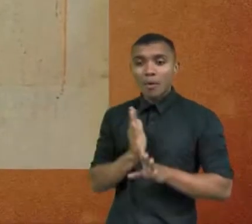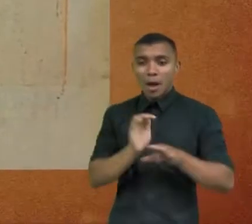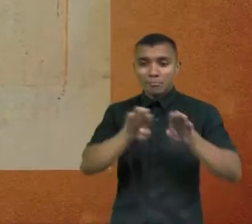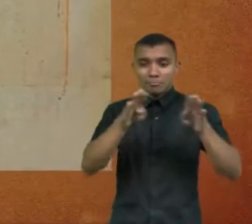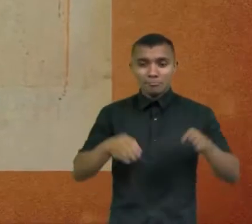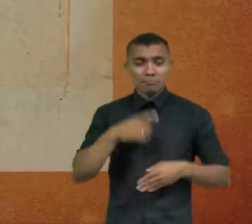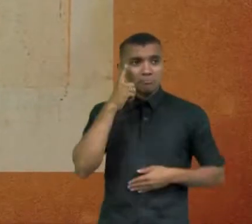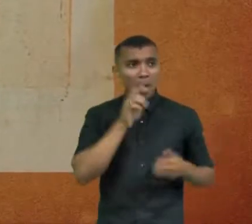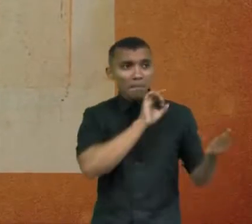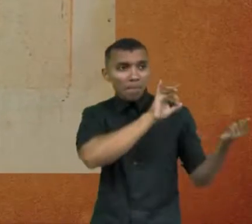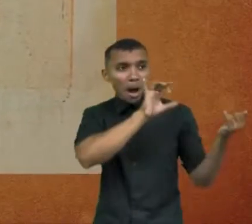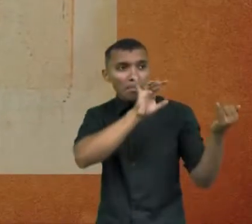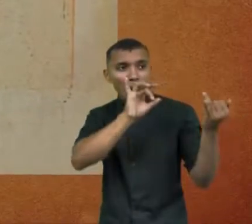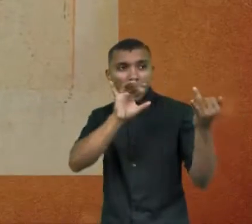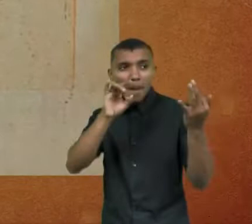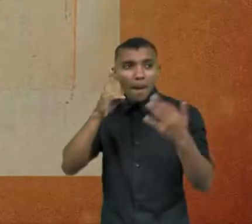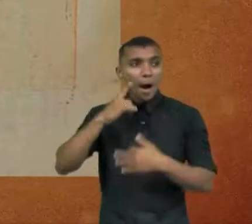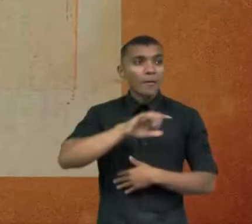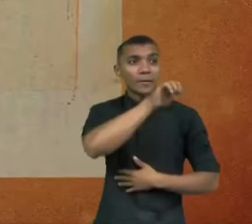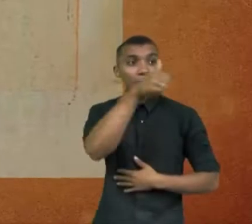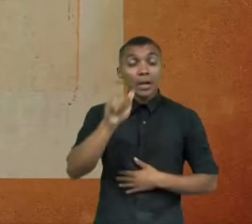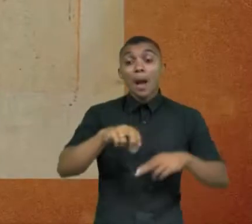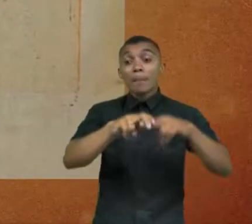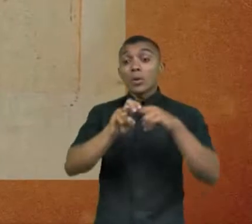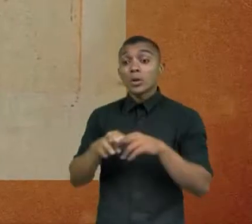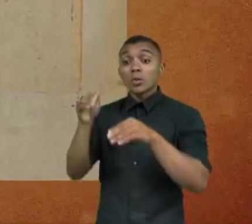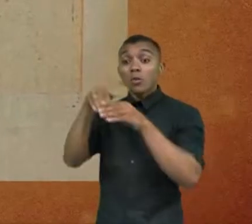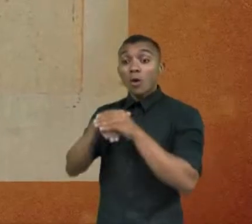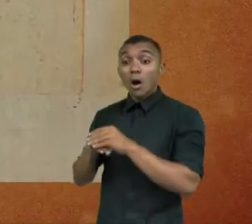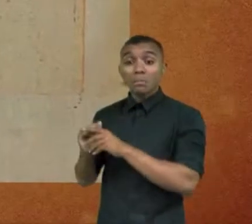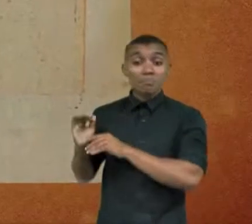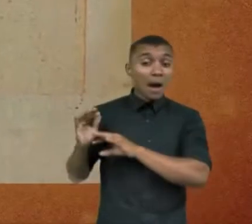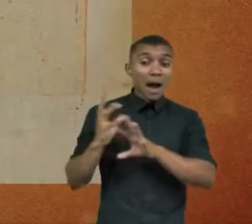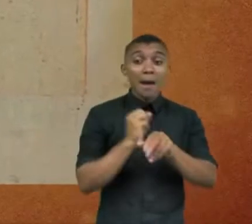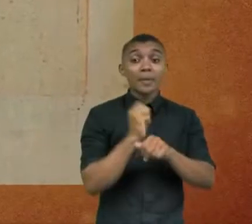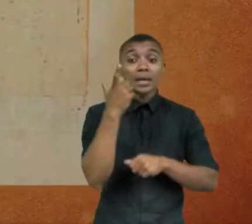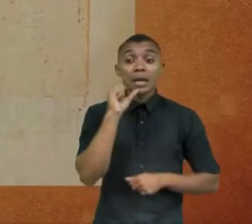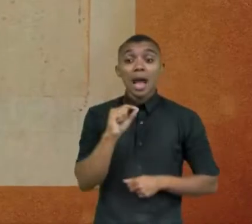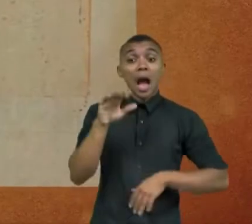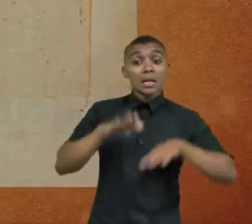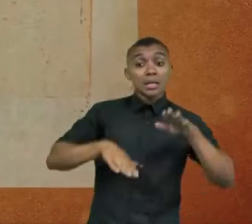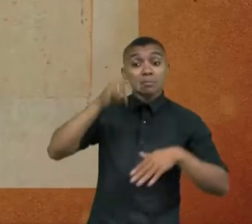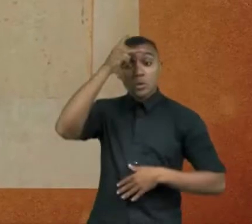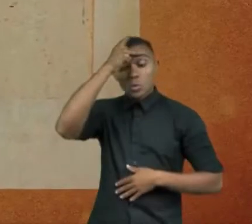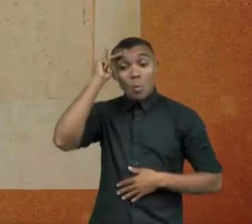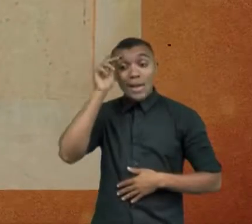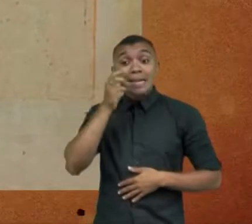Assim, as votações contabilizavam nomes de crianças e falecidos.